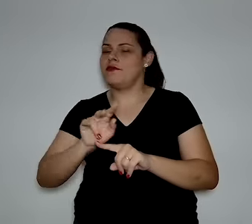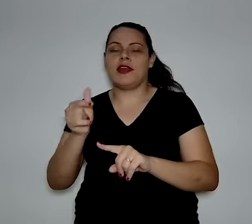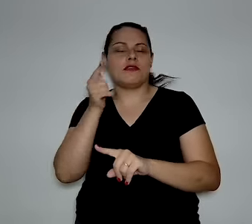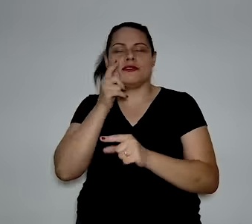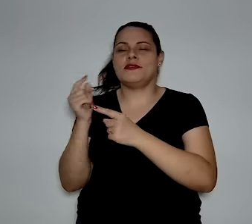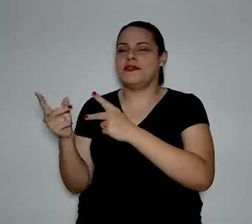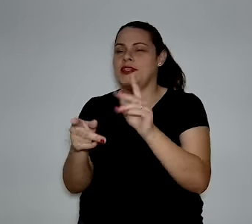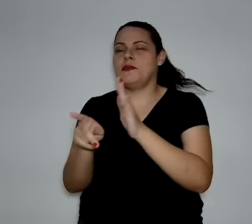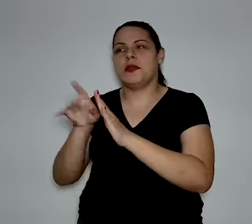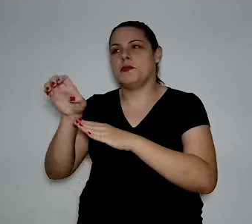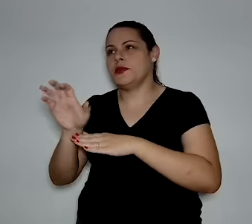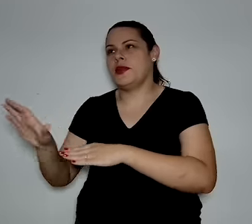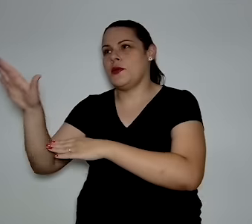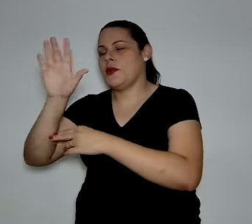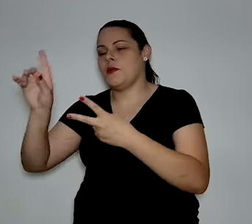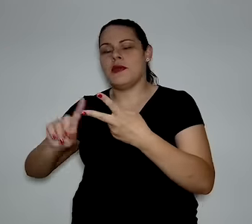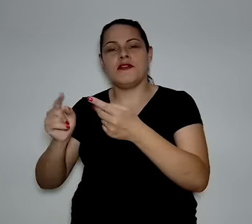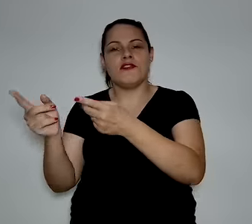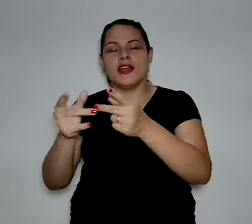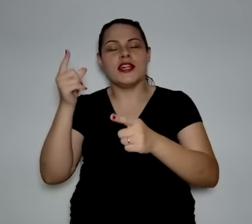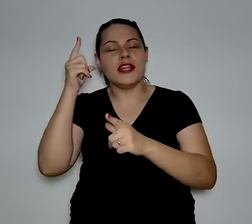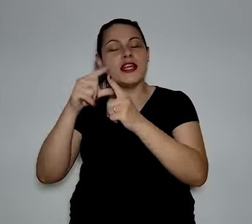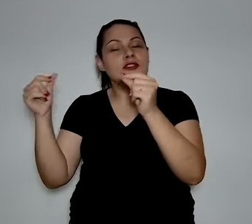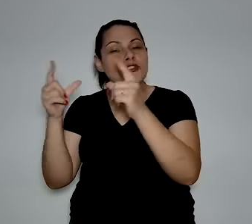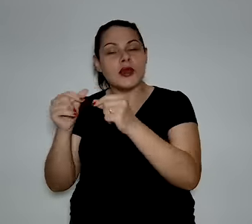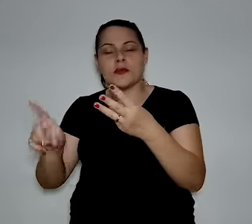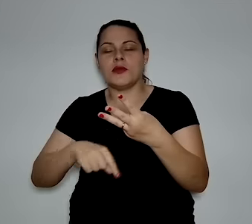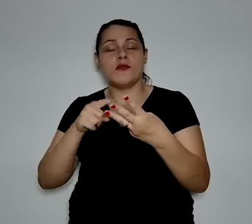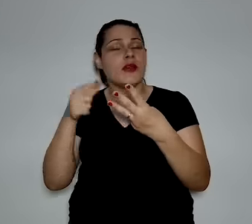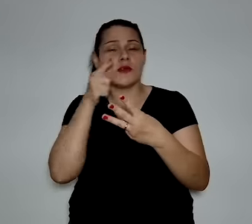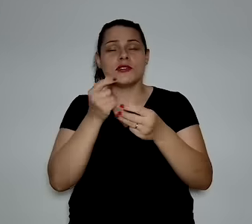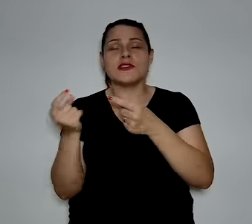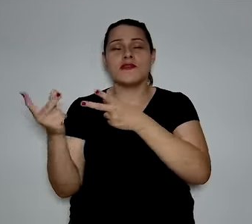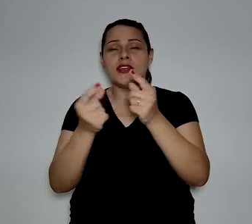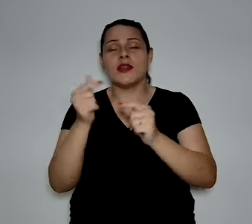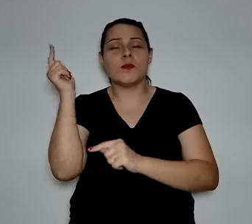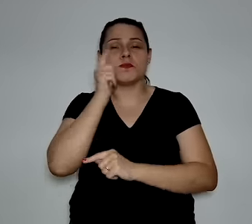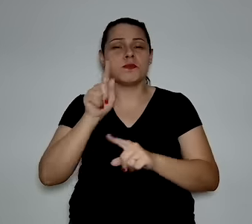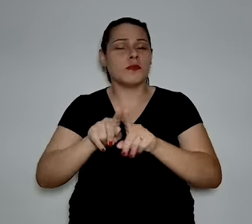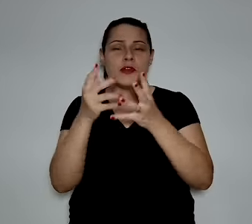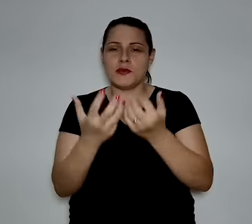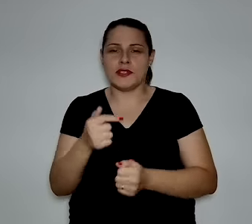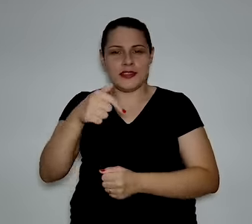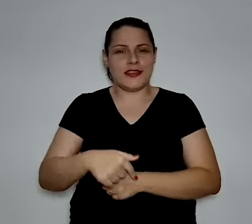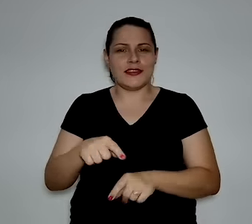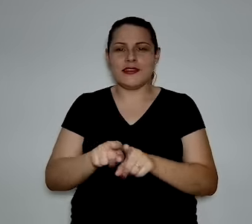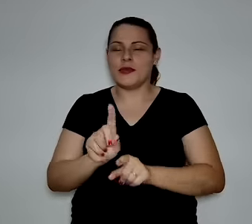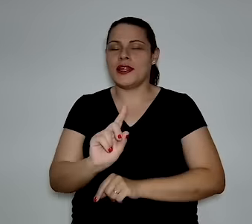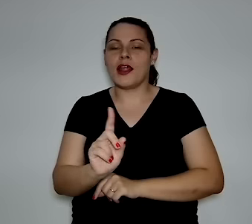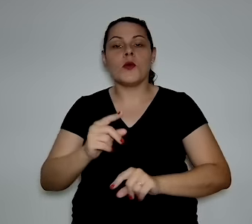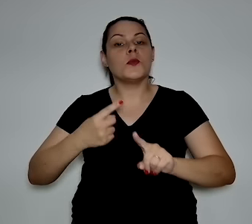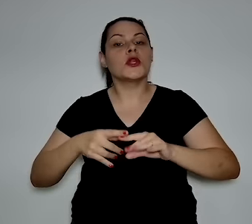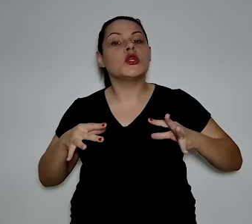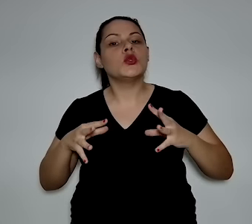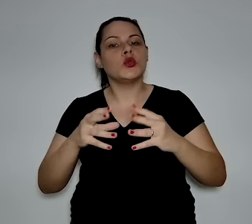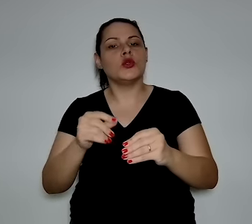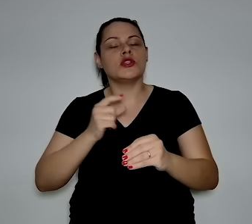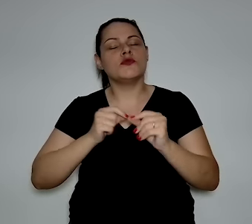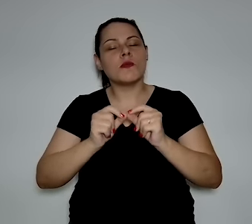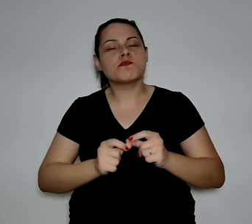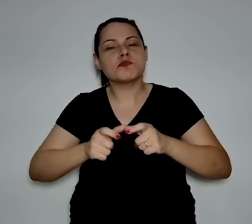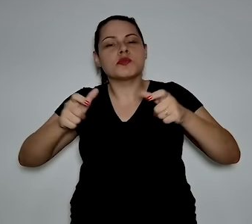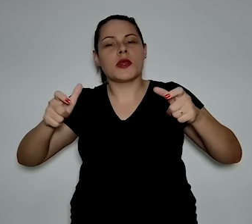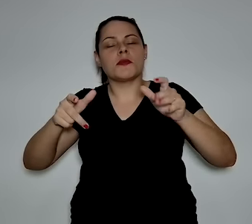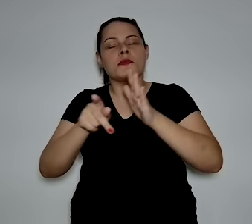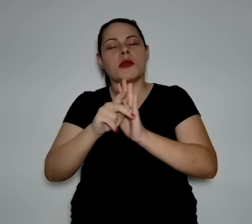entrar mais no mercado europeu, não vão entrar no mercado japonês, não vão entrar no mercado americano e nem vão ser aceitos aqui, porque tudo que